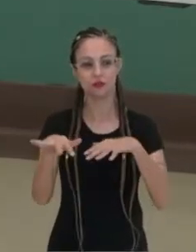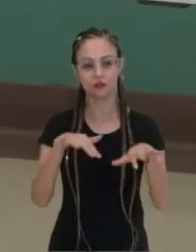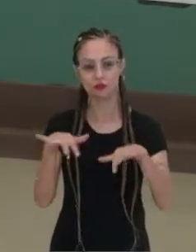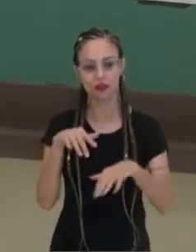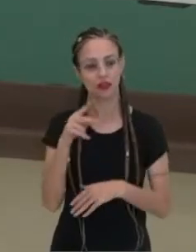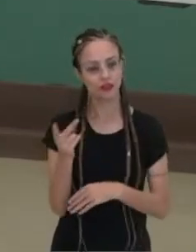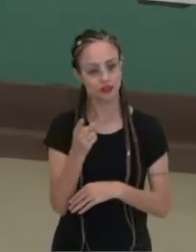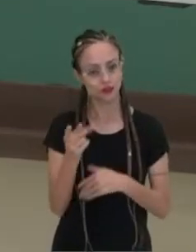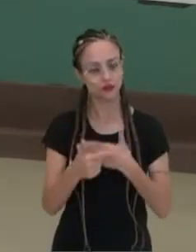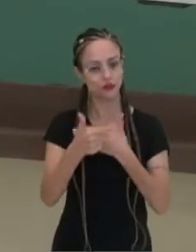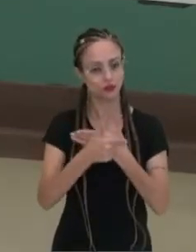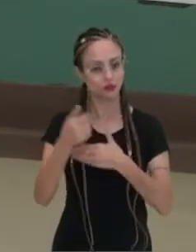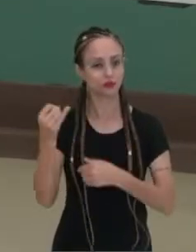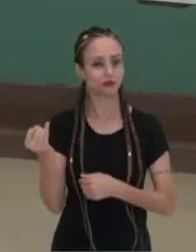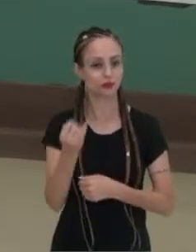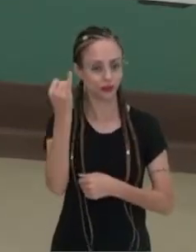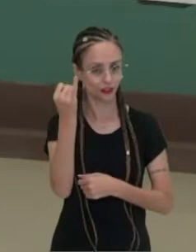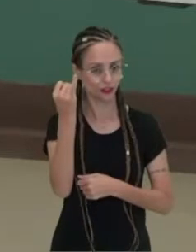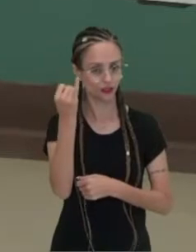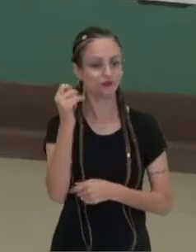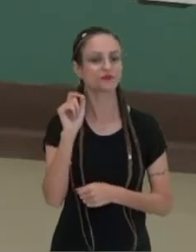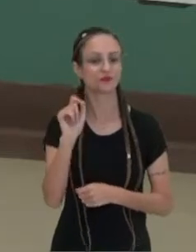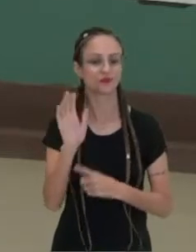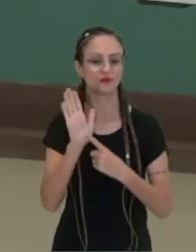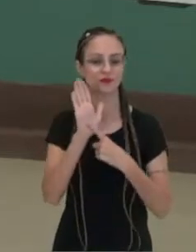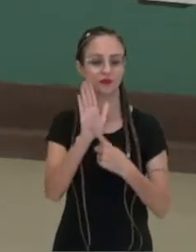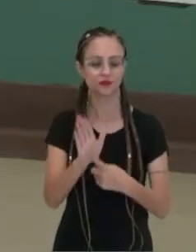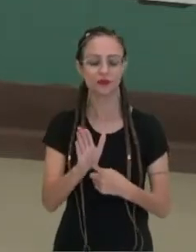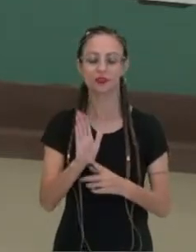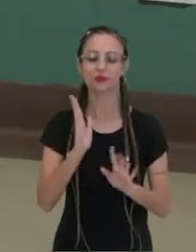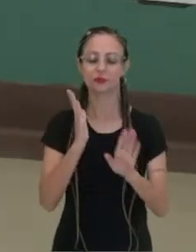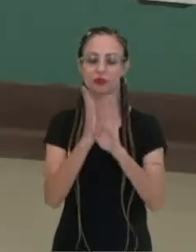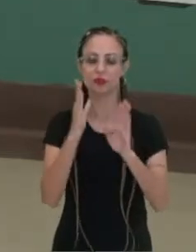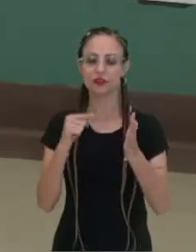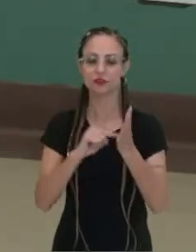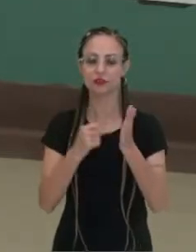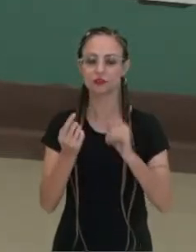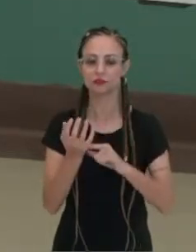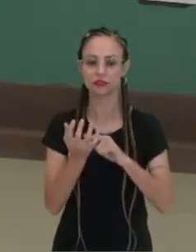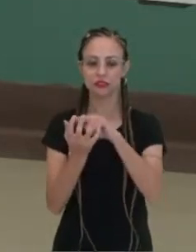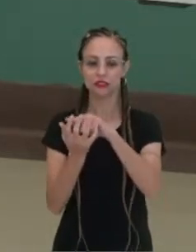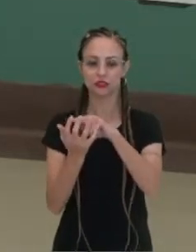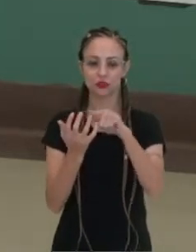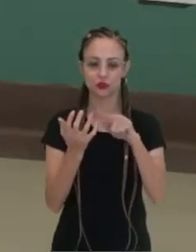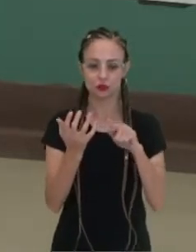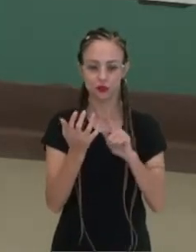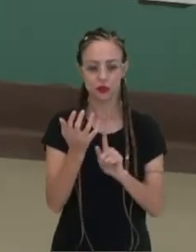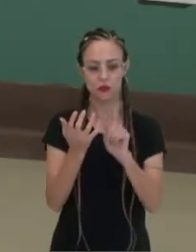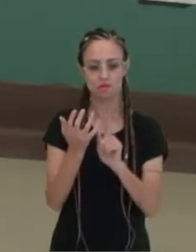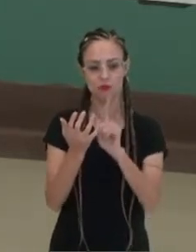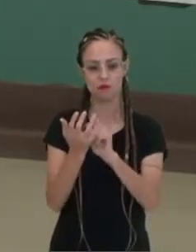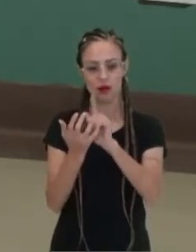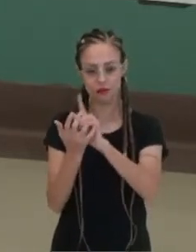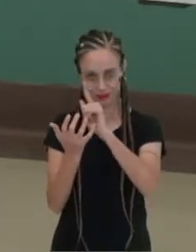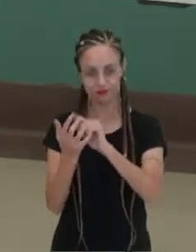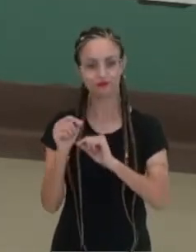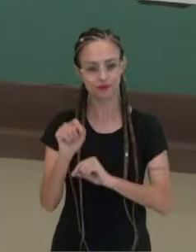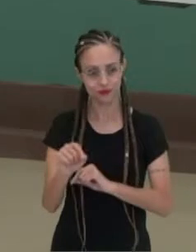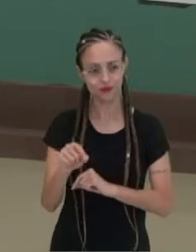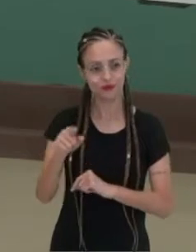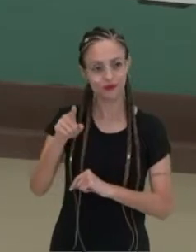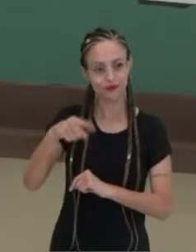funções importantíssimas que se destacam aqui pela presença dessas estruturas pontiagudas nos